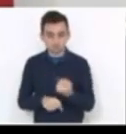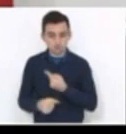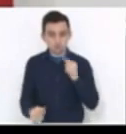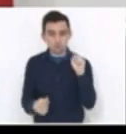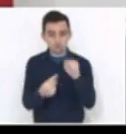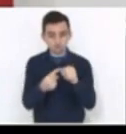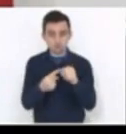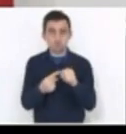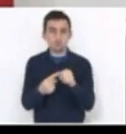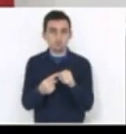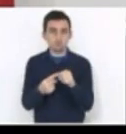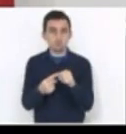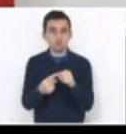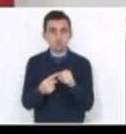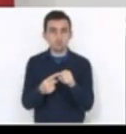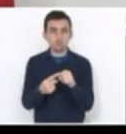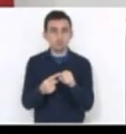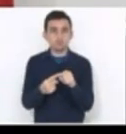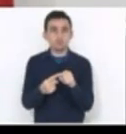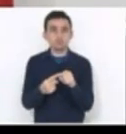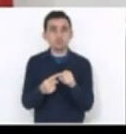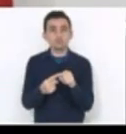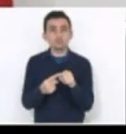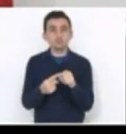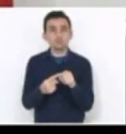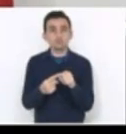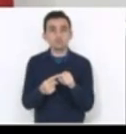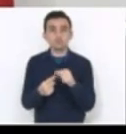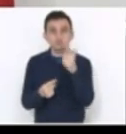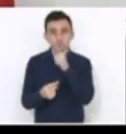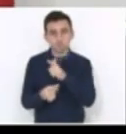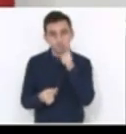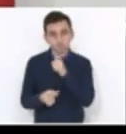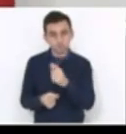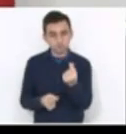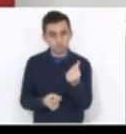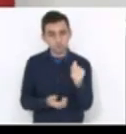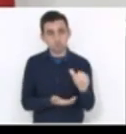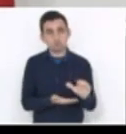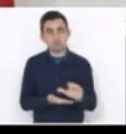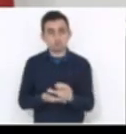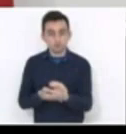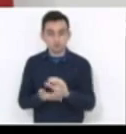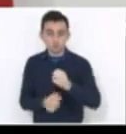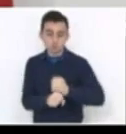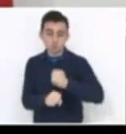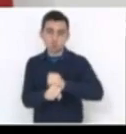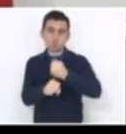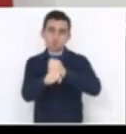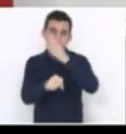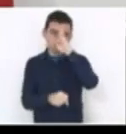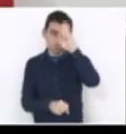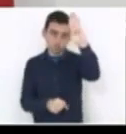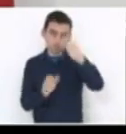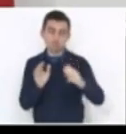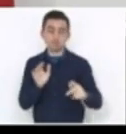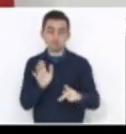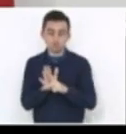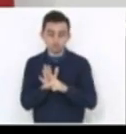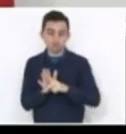legislativo você carregar recursos para as obras essenciais da sua região.